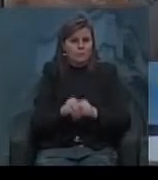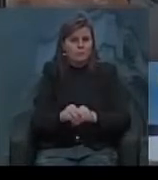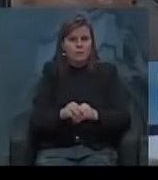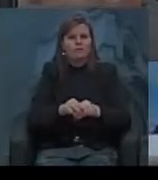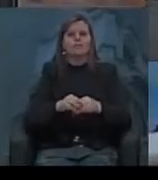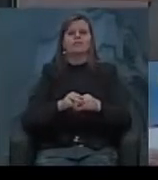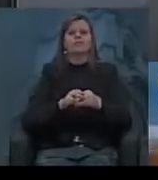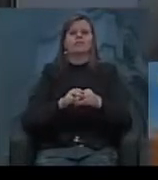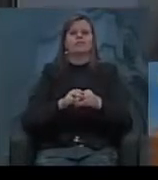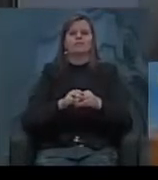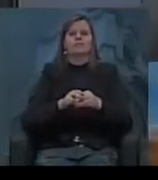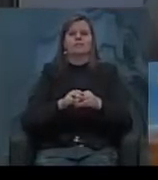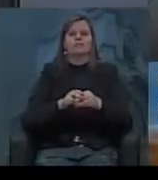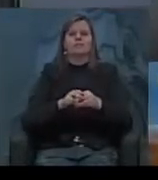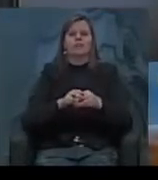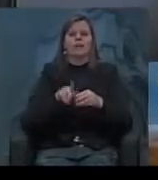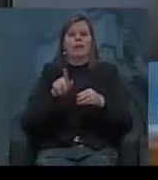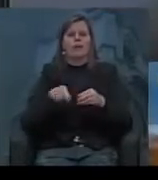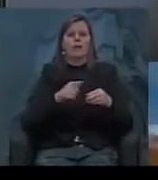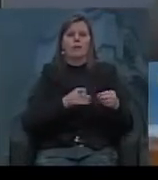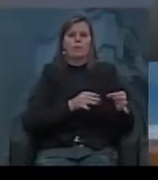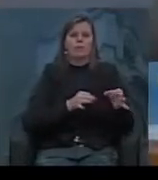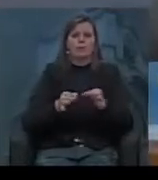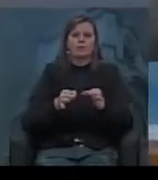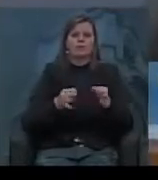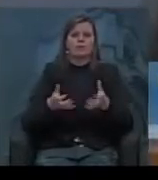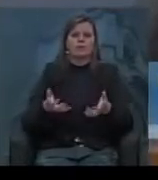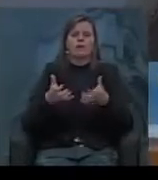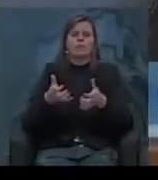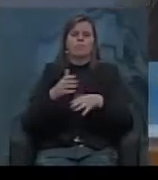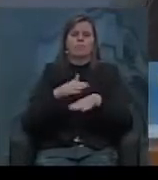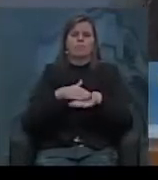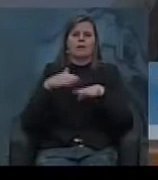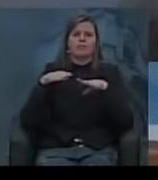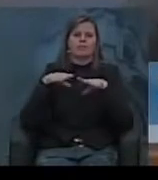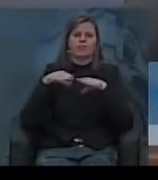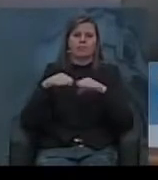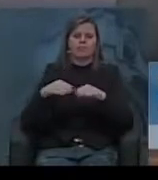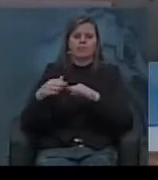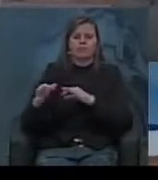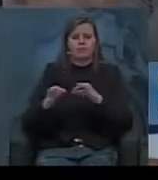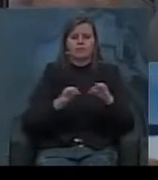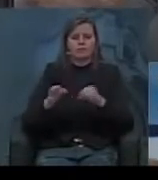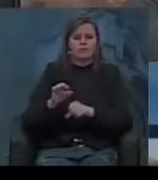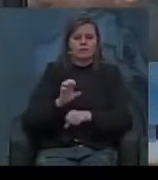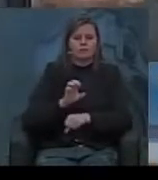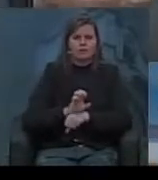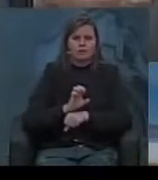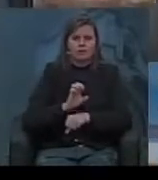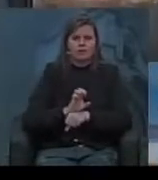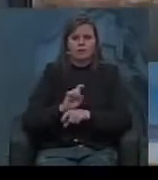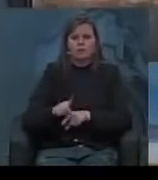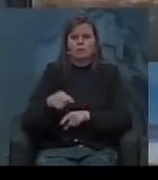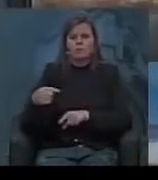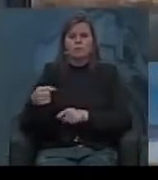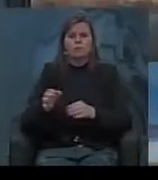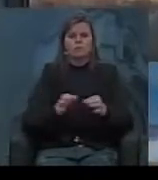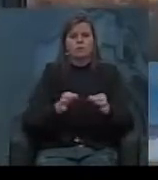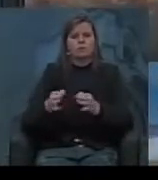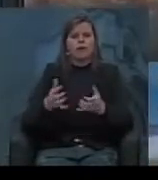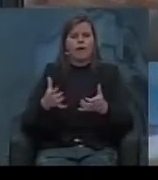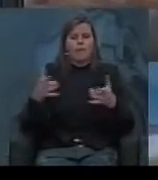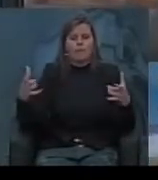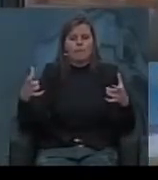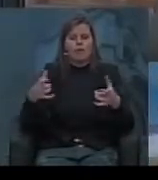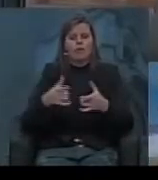com perdão da redundância, entre um projeto que prega a maior intervenção e planejamento do Estado na economia, e um outro projeto que prega